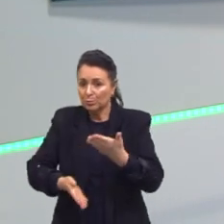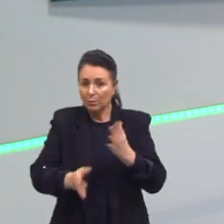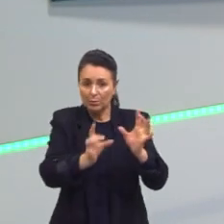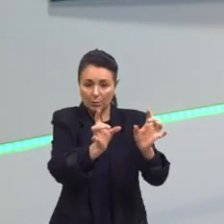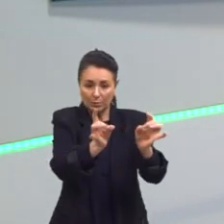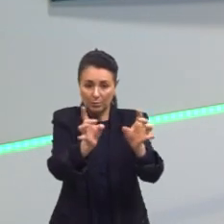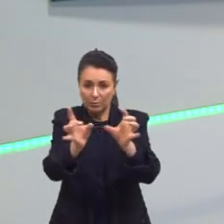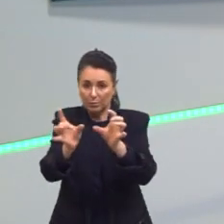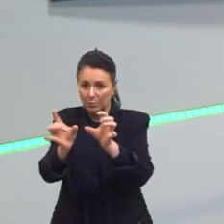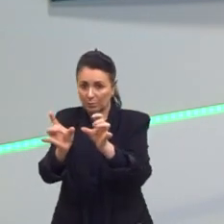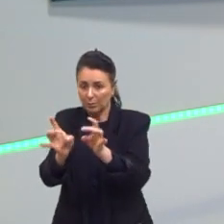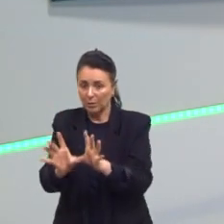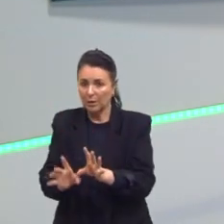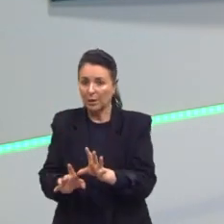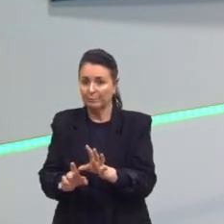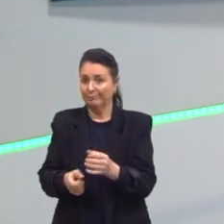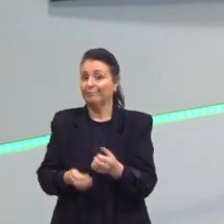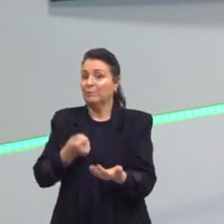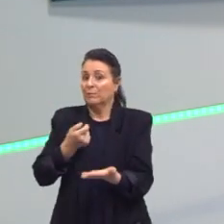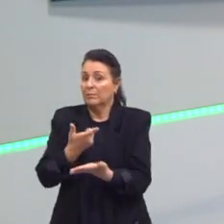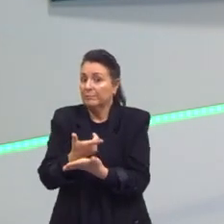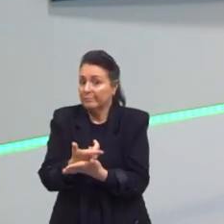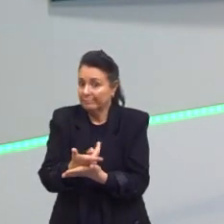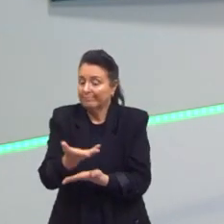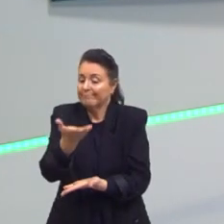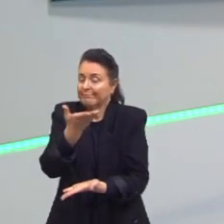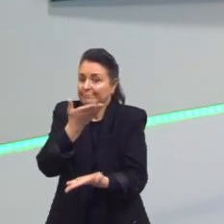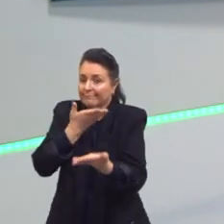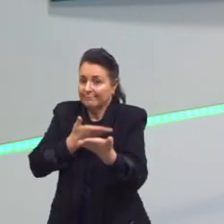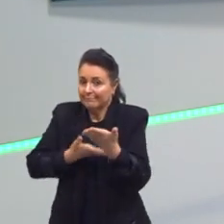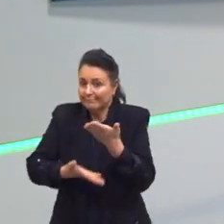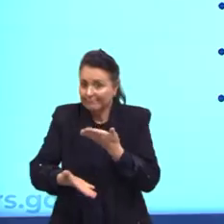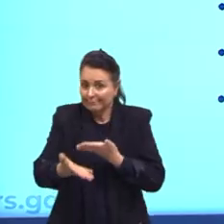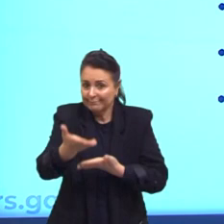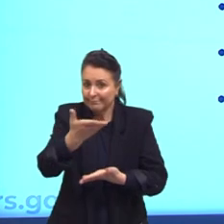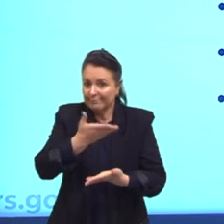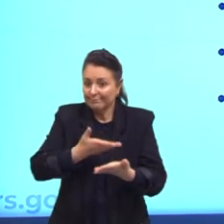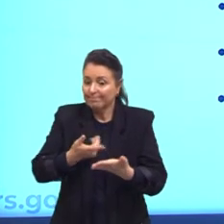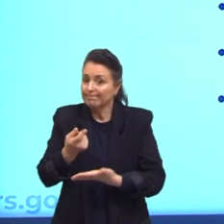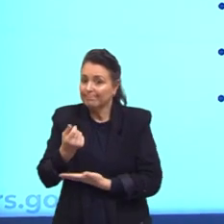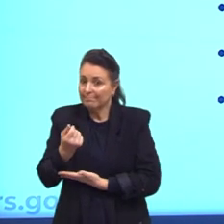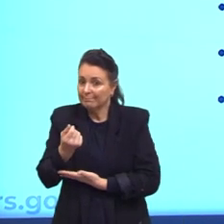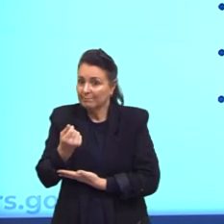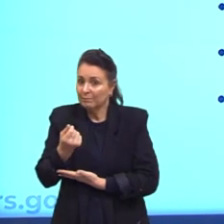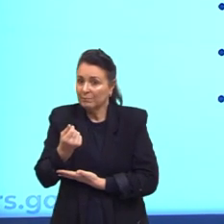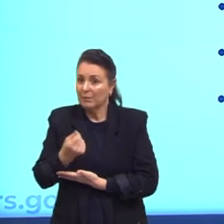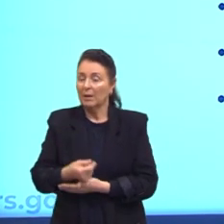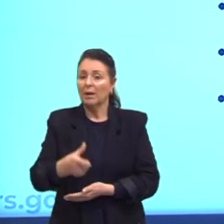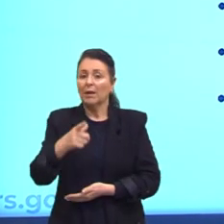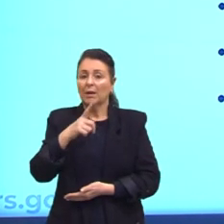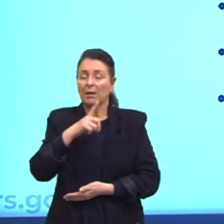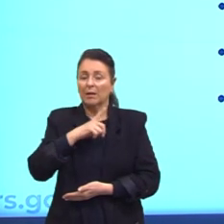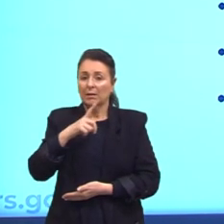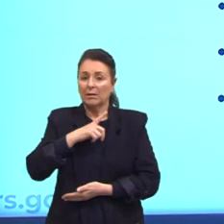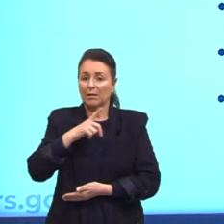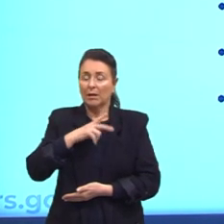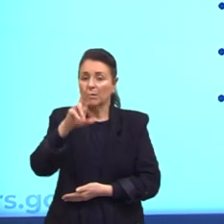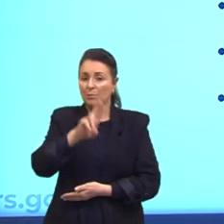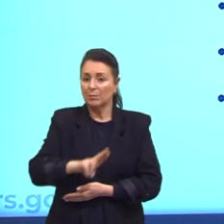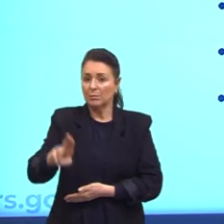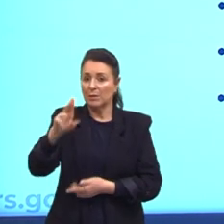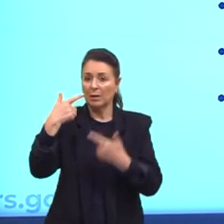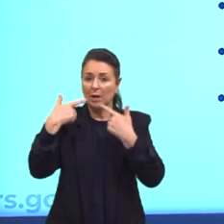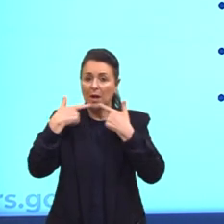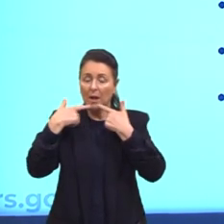seja, tem a ver com comércio, com venda, financeiro. Elas podem se usar tanto da